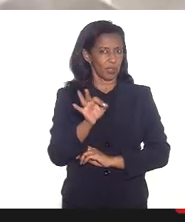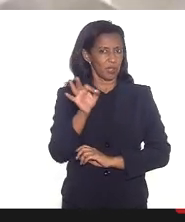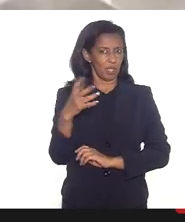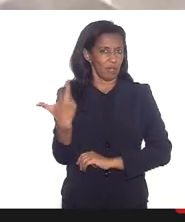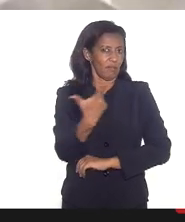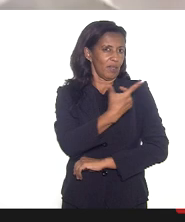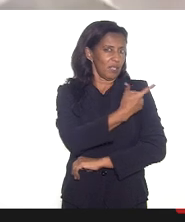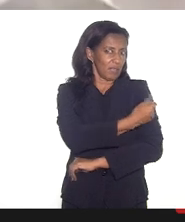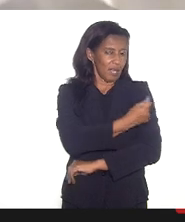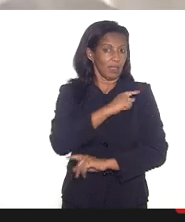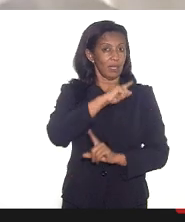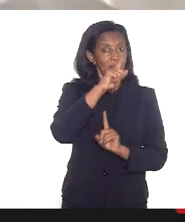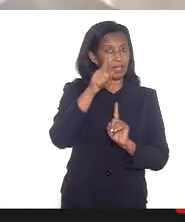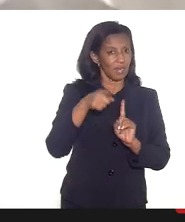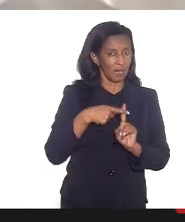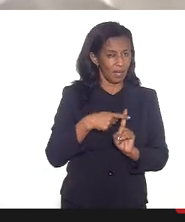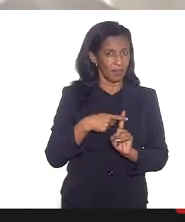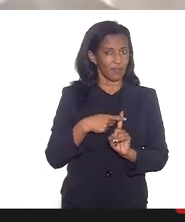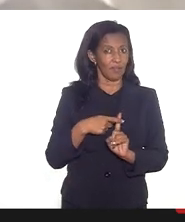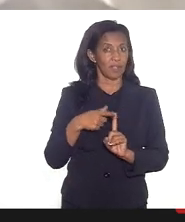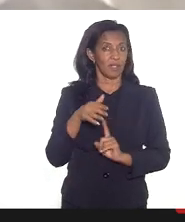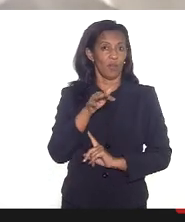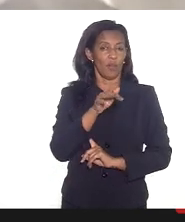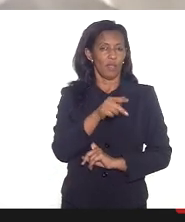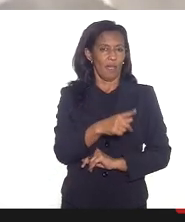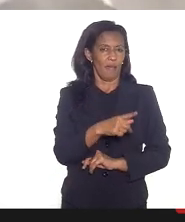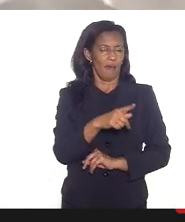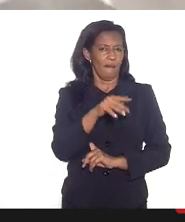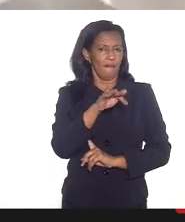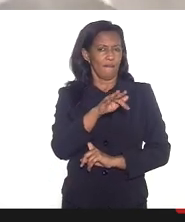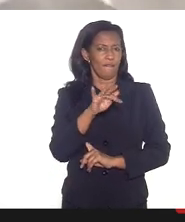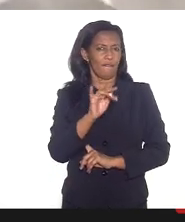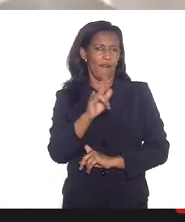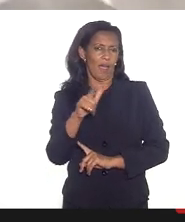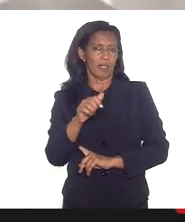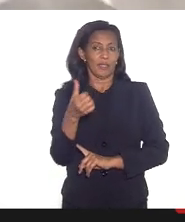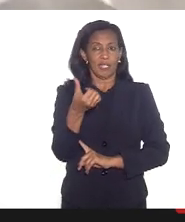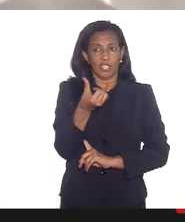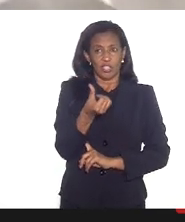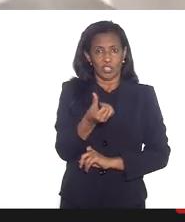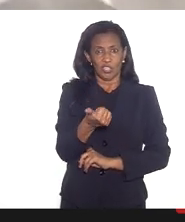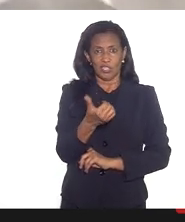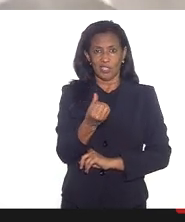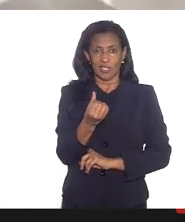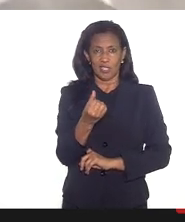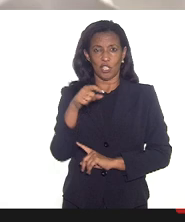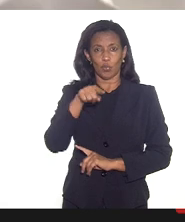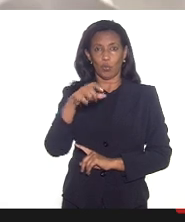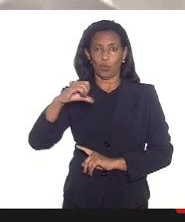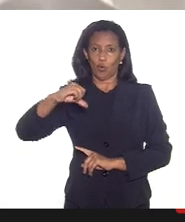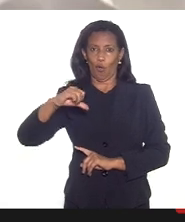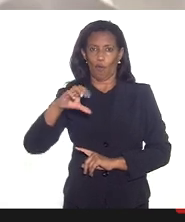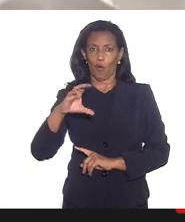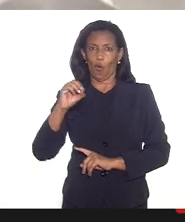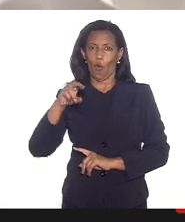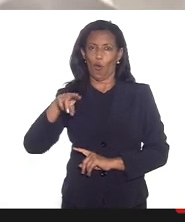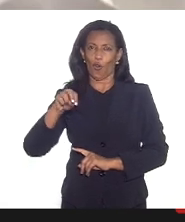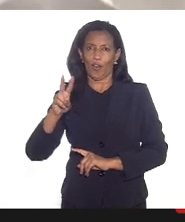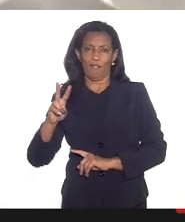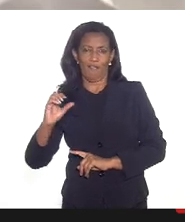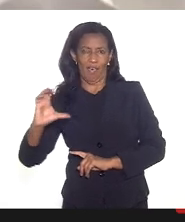aplicadas em gestantes são da Pfizer 16.9 da Coronavac 15